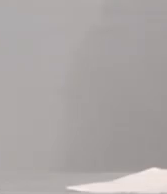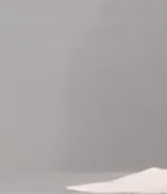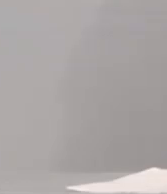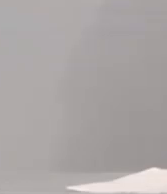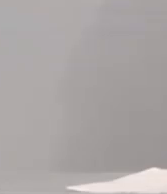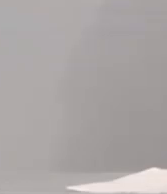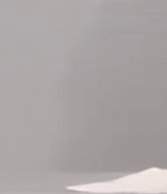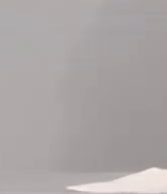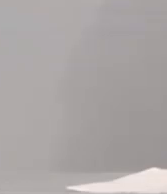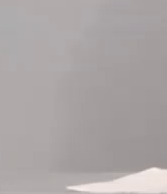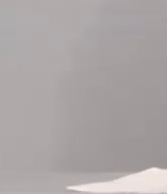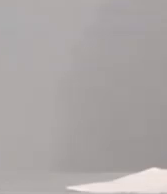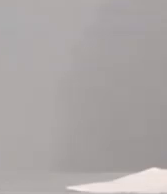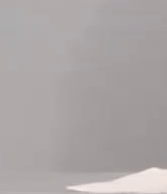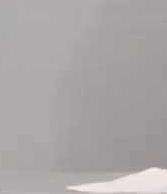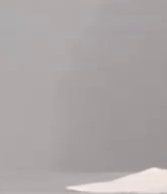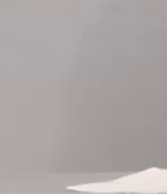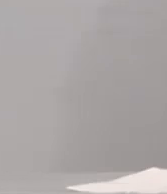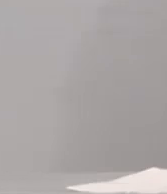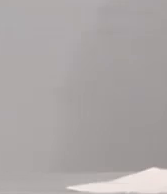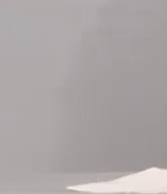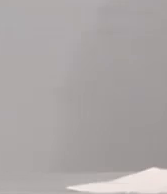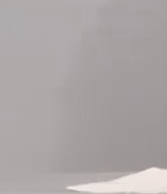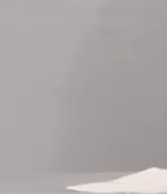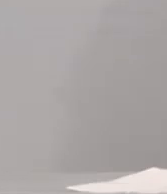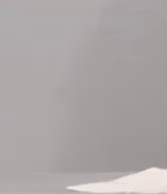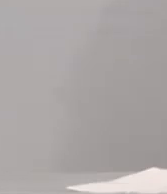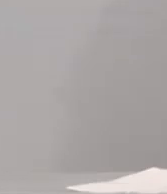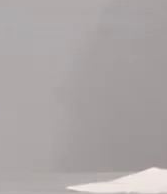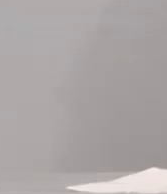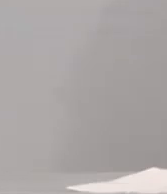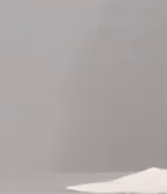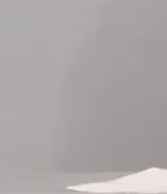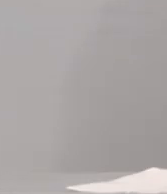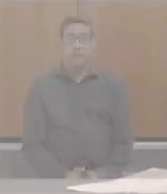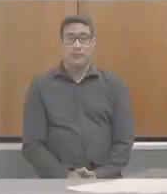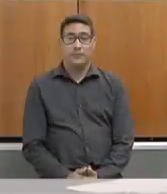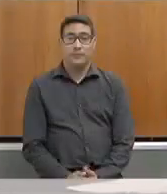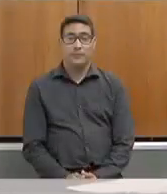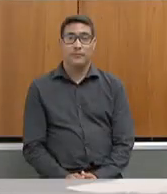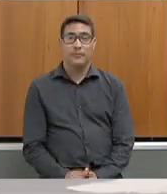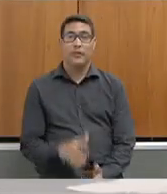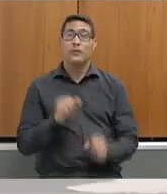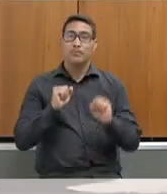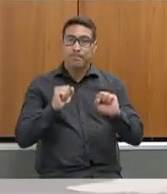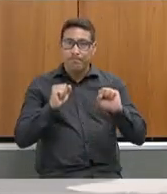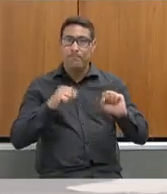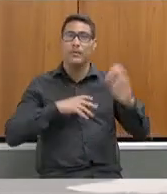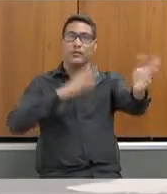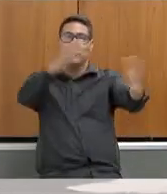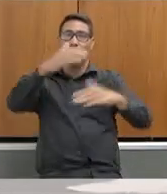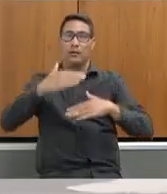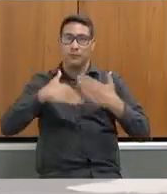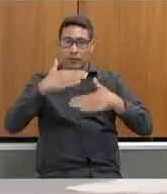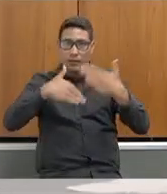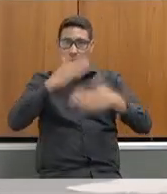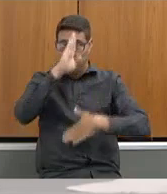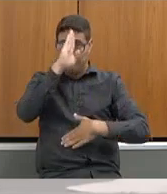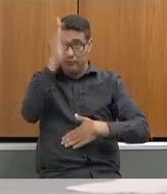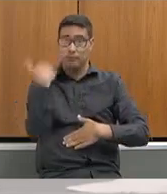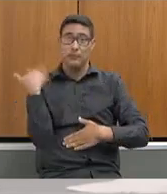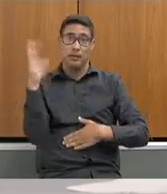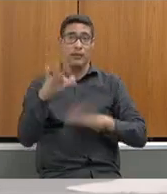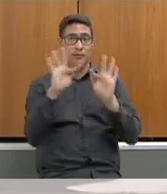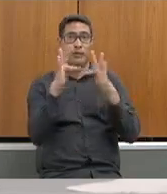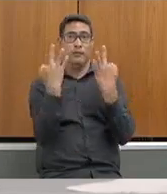e eu acho que é um ponto que a senhora traz que fomenta, sim, para a gente poder pensar ainda mais do que podemos avançar, principalmente trazer a família para